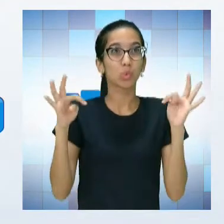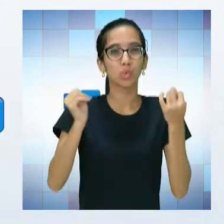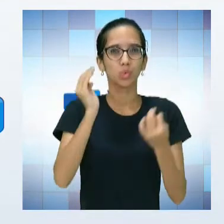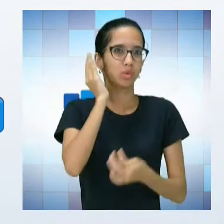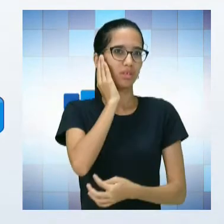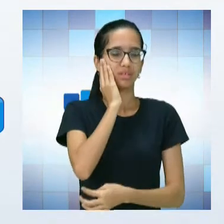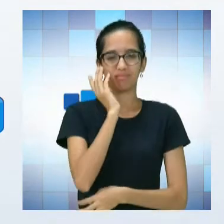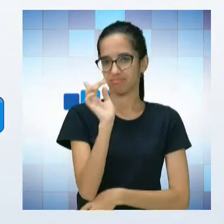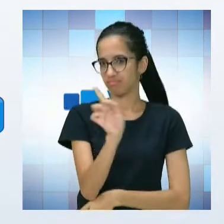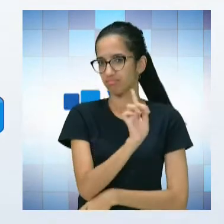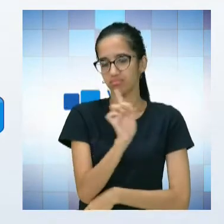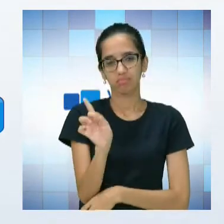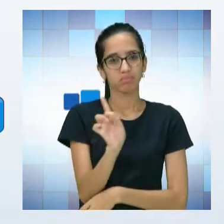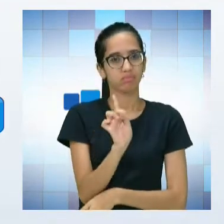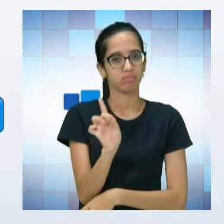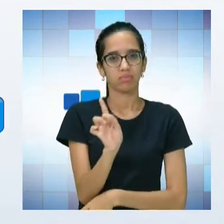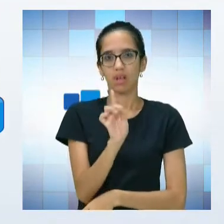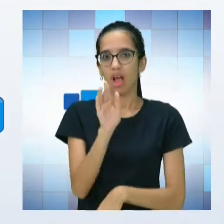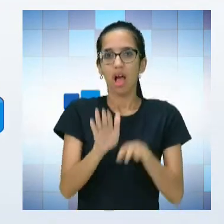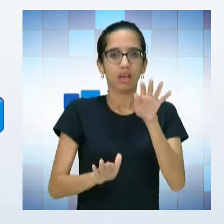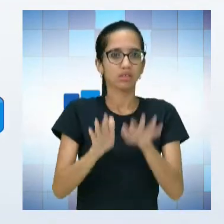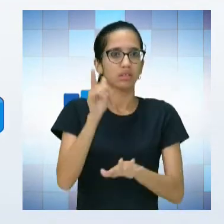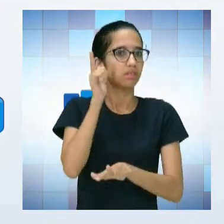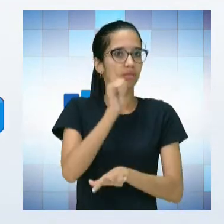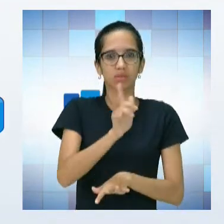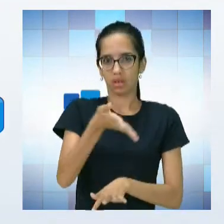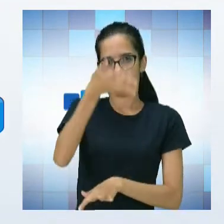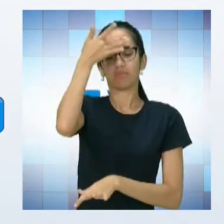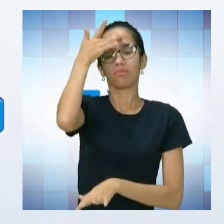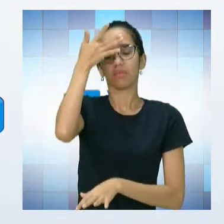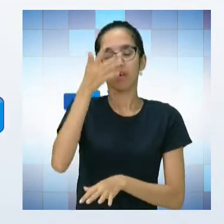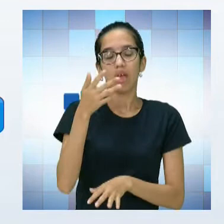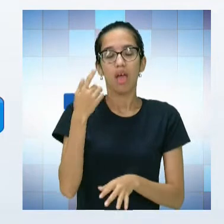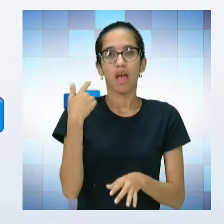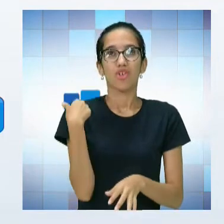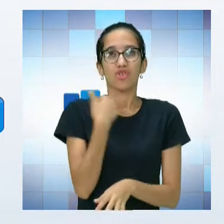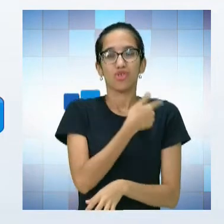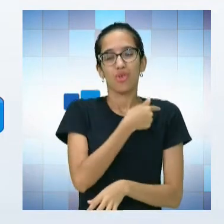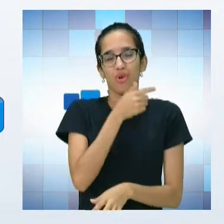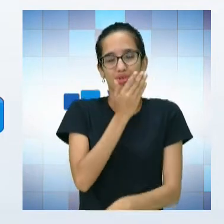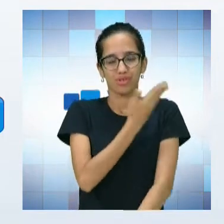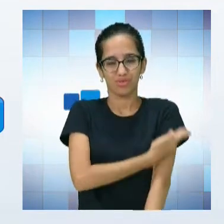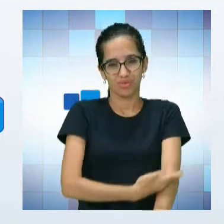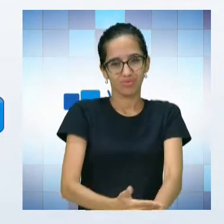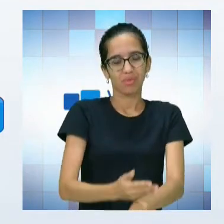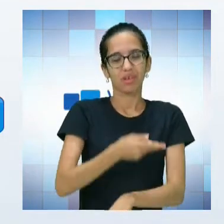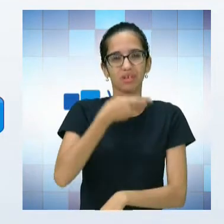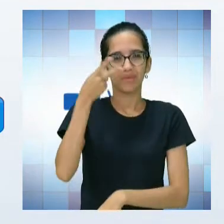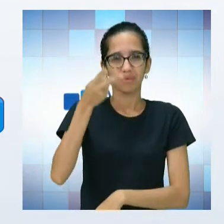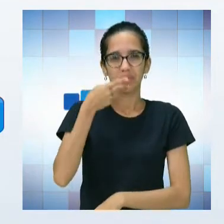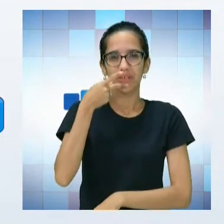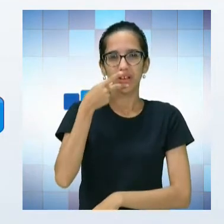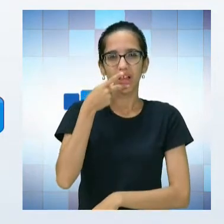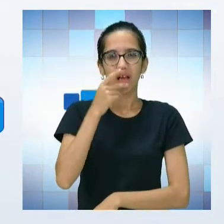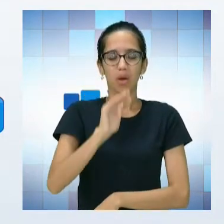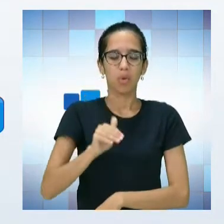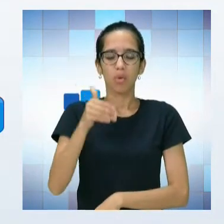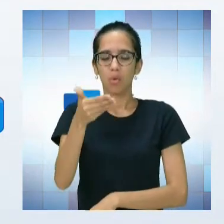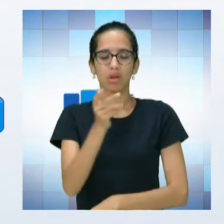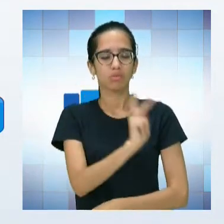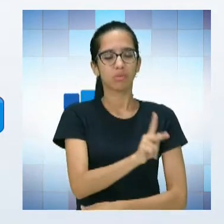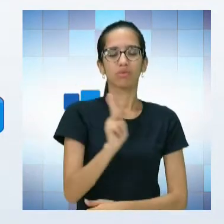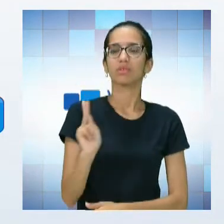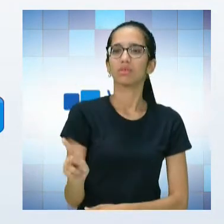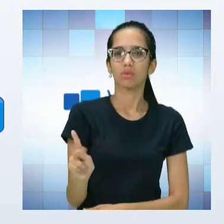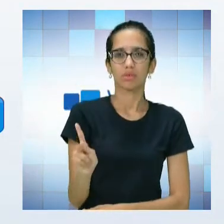Então, aquele conhecimento nem sempre vai ser retido. A gente costuma dizer que, na verdade, quando o professor não usa